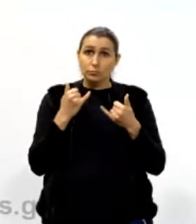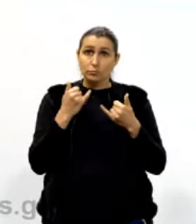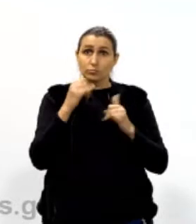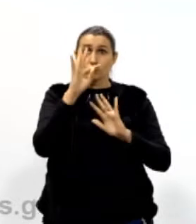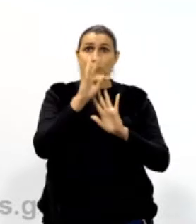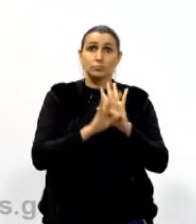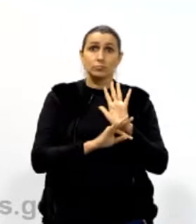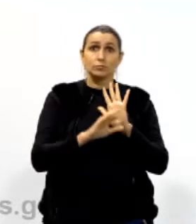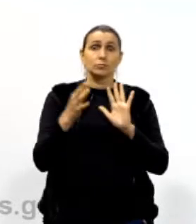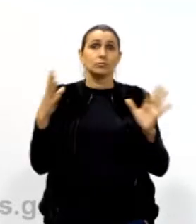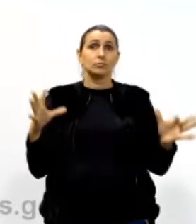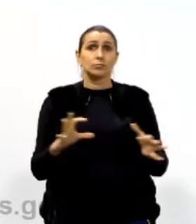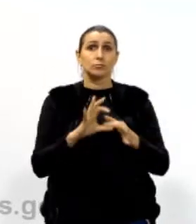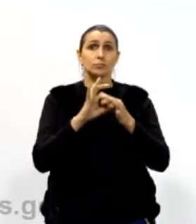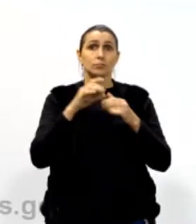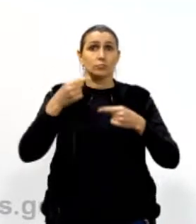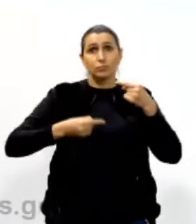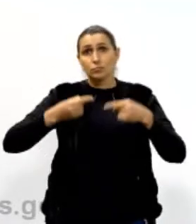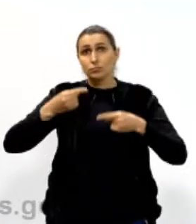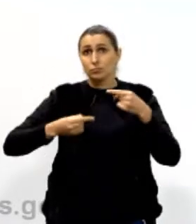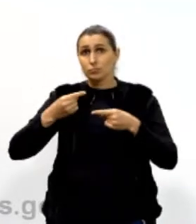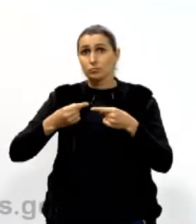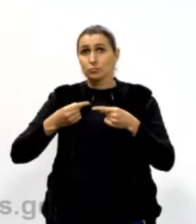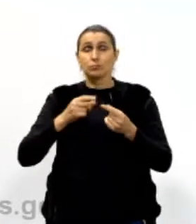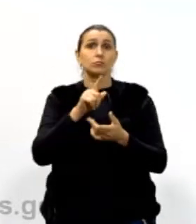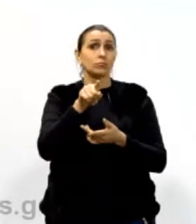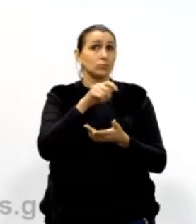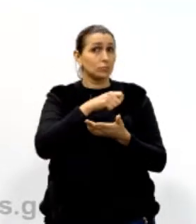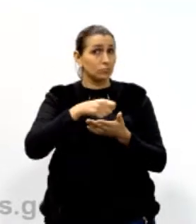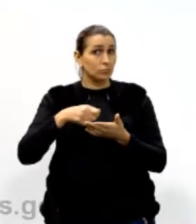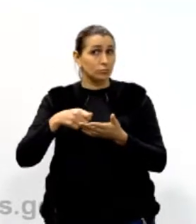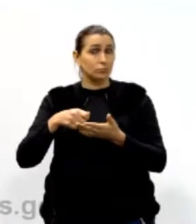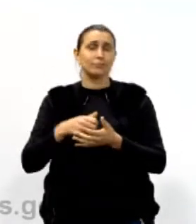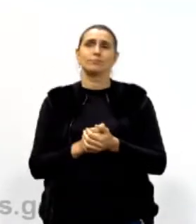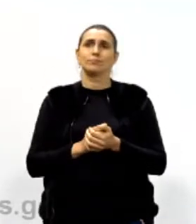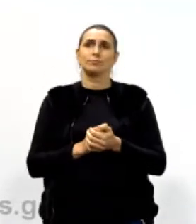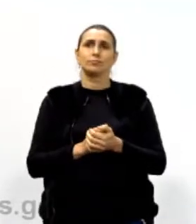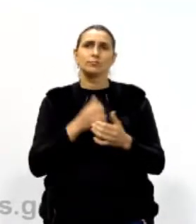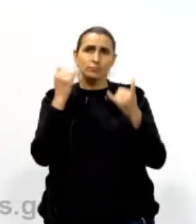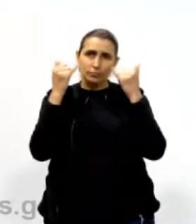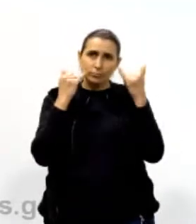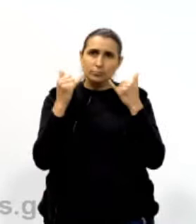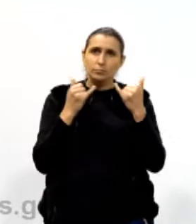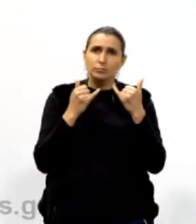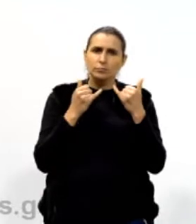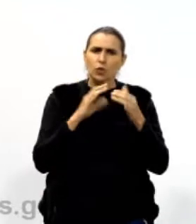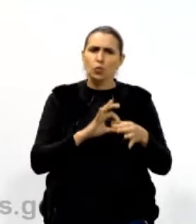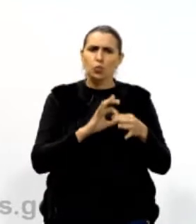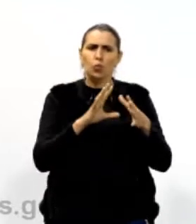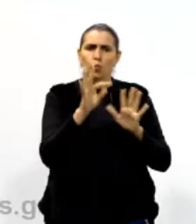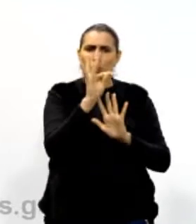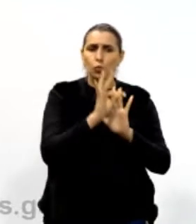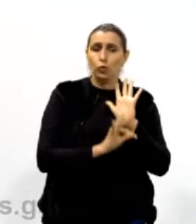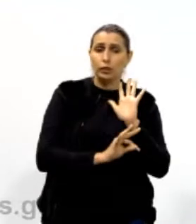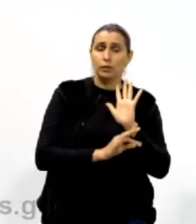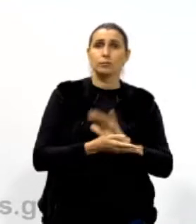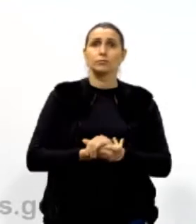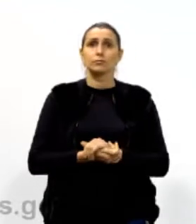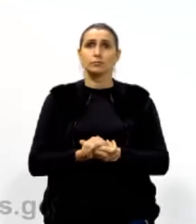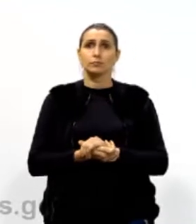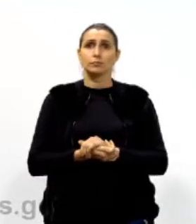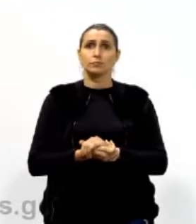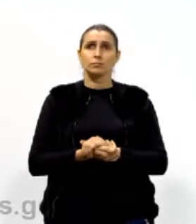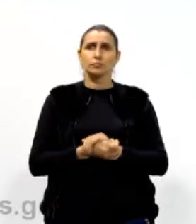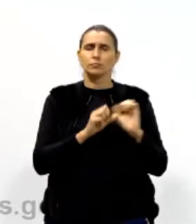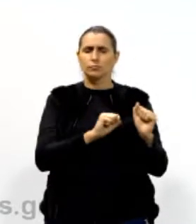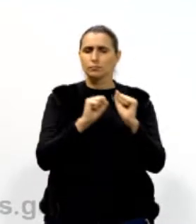ela tem que estar vinculada à discussão de que tu está escrevendo, tá? Informações soltas no texto podem